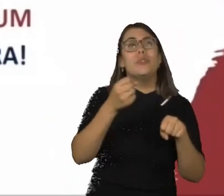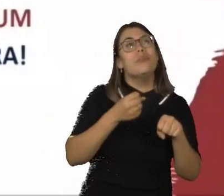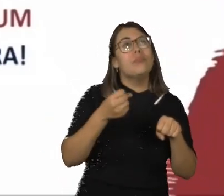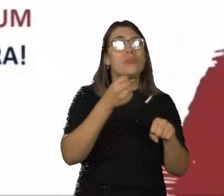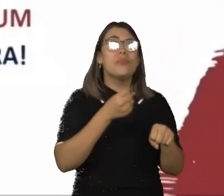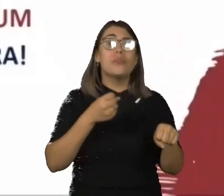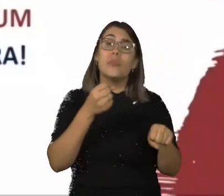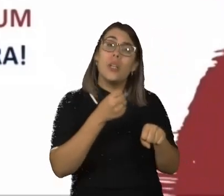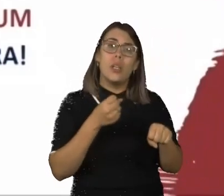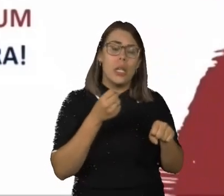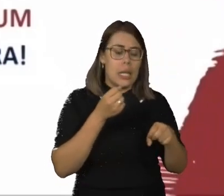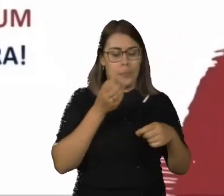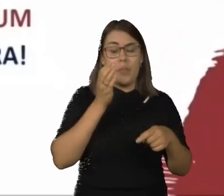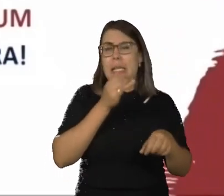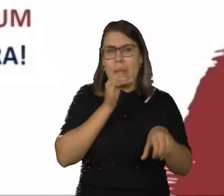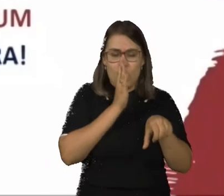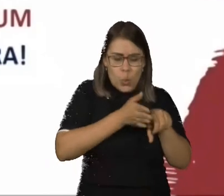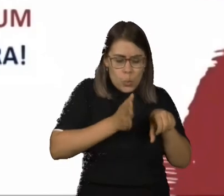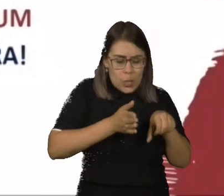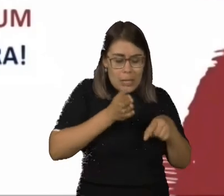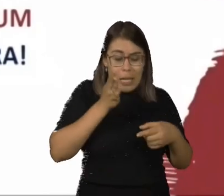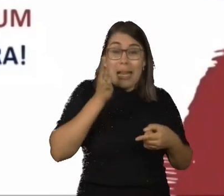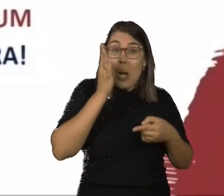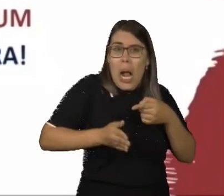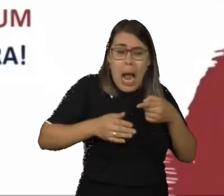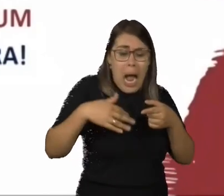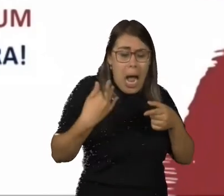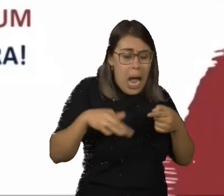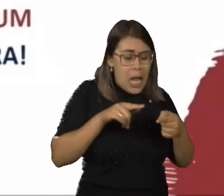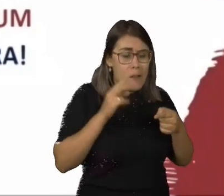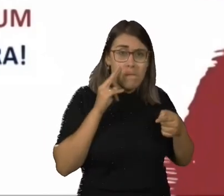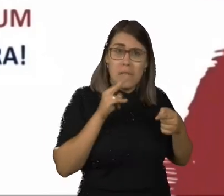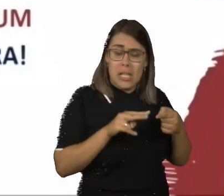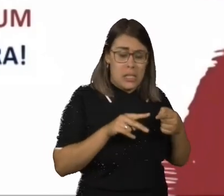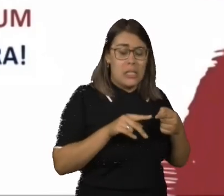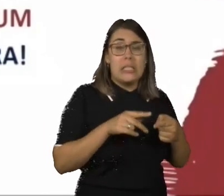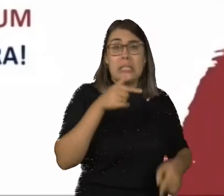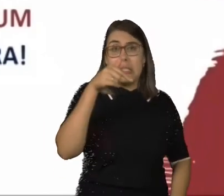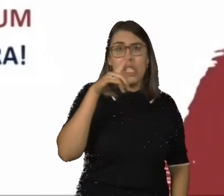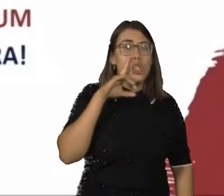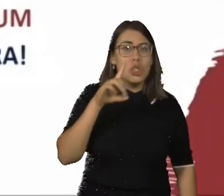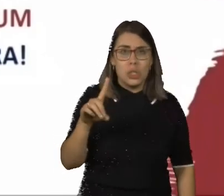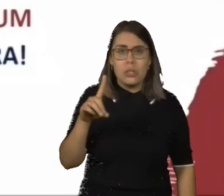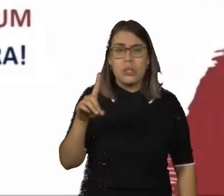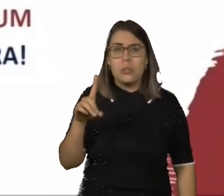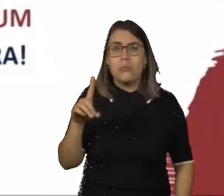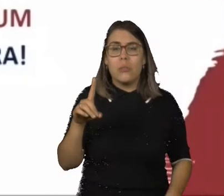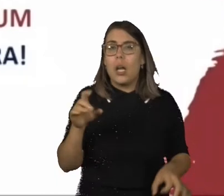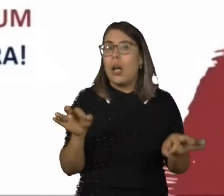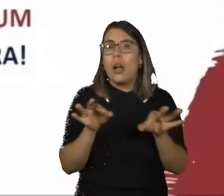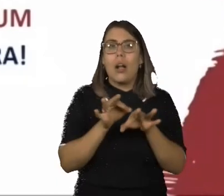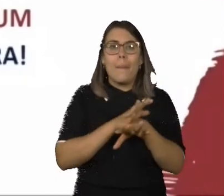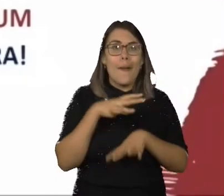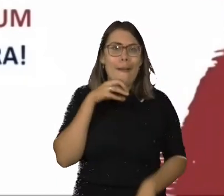e você corta o dedo ou a mão, fazendo pontos ou não, em sete dias, cicatrizou. A gente